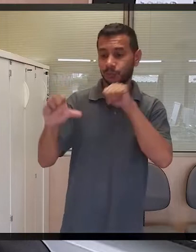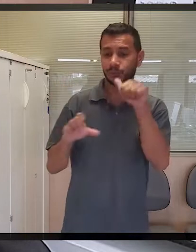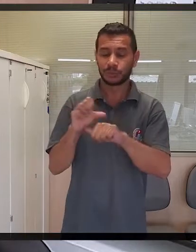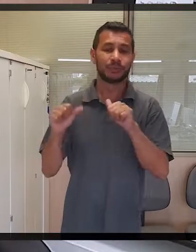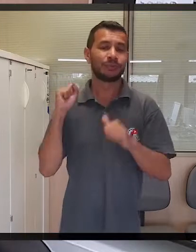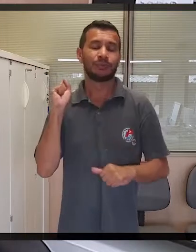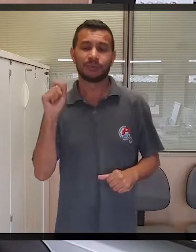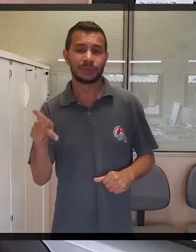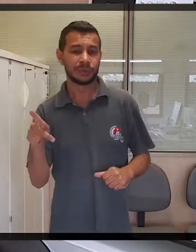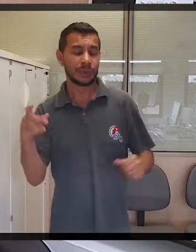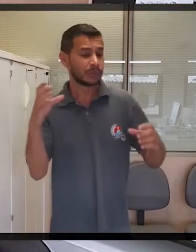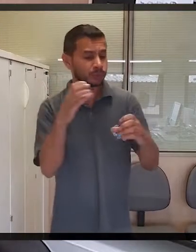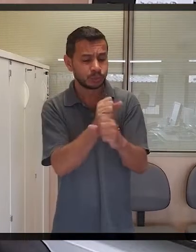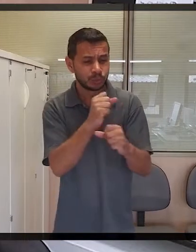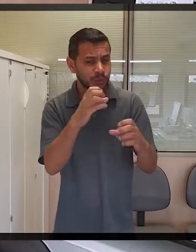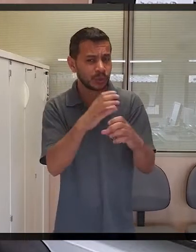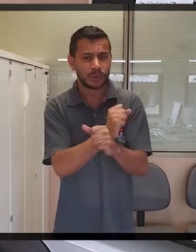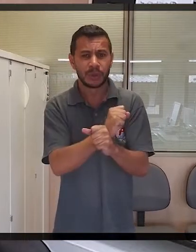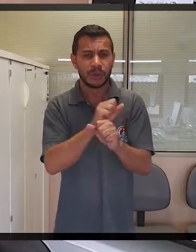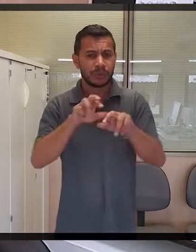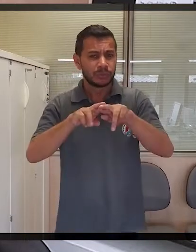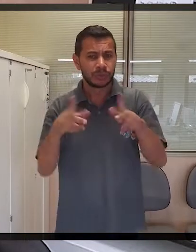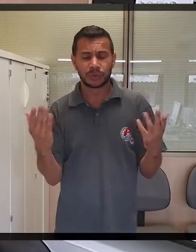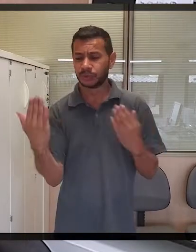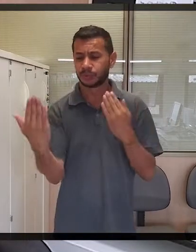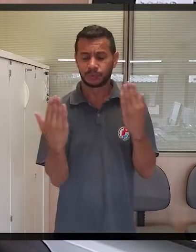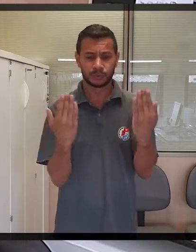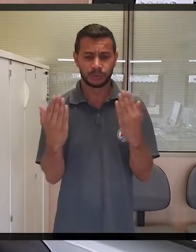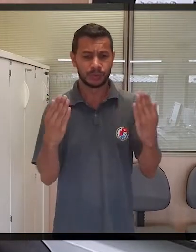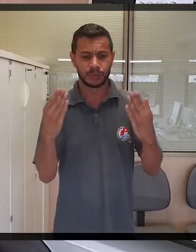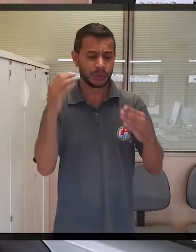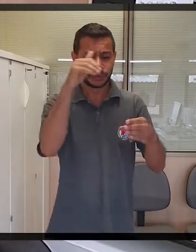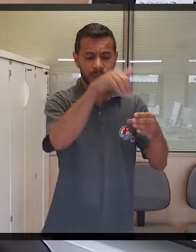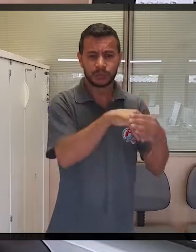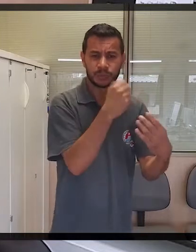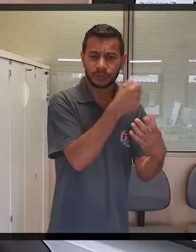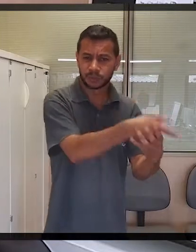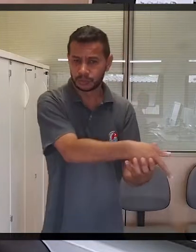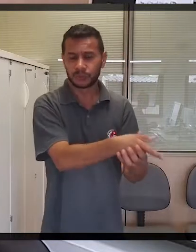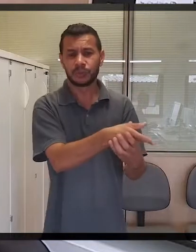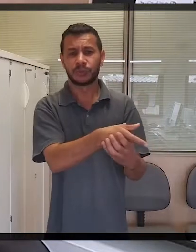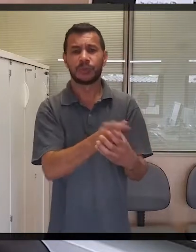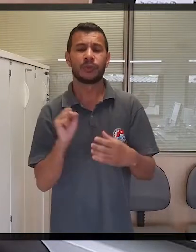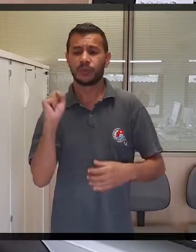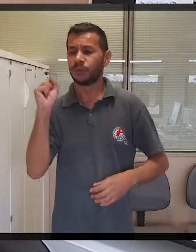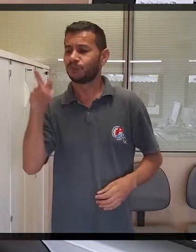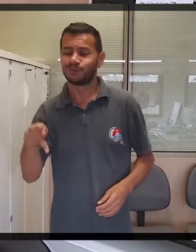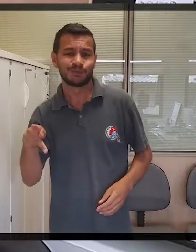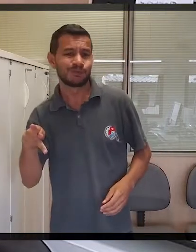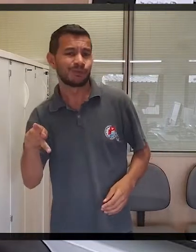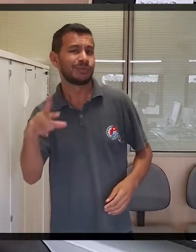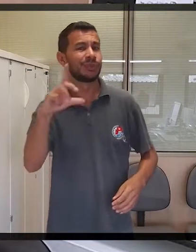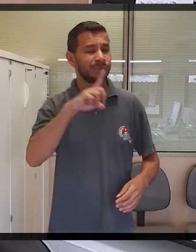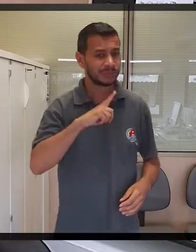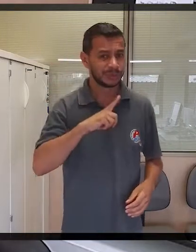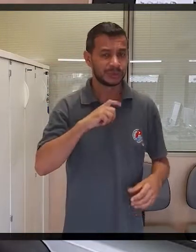mesmo que o cálculo do benefício seja feito em cima das contribuições após a aposentadoria, o então